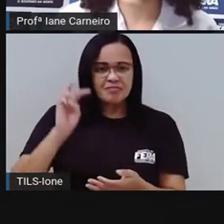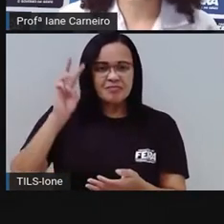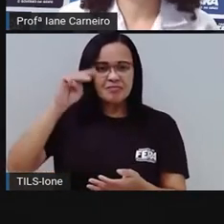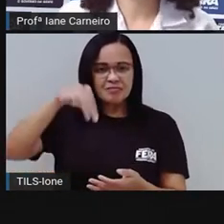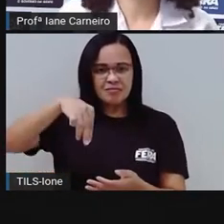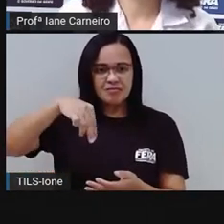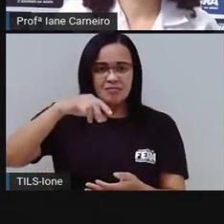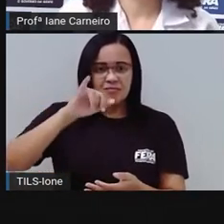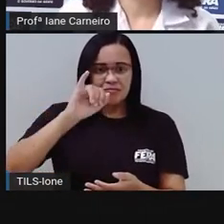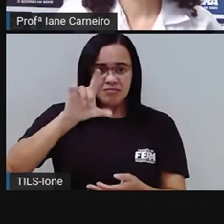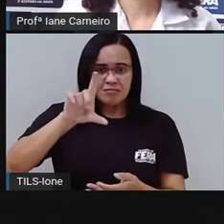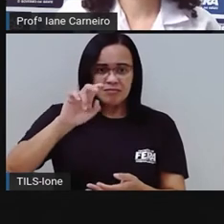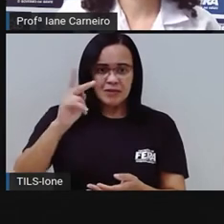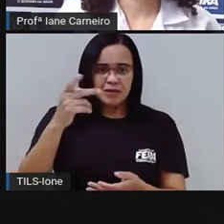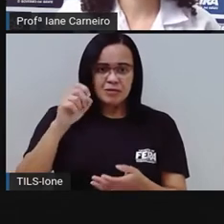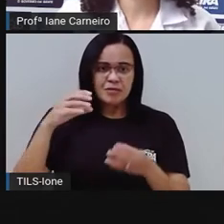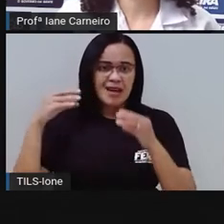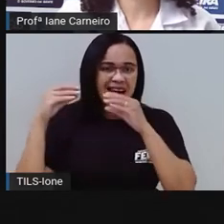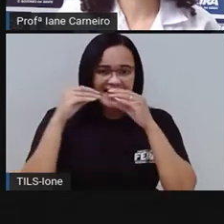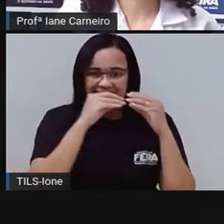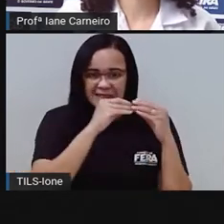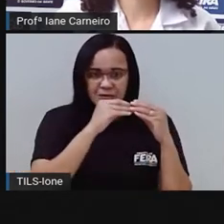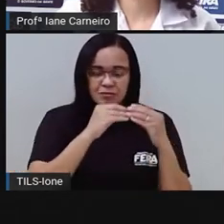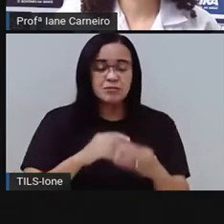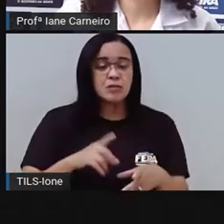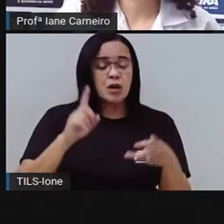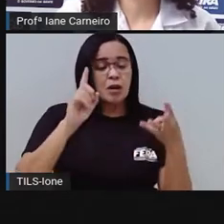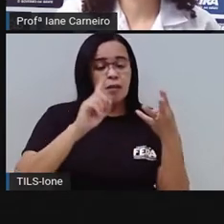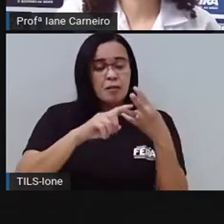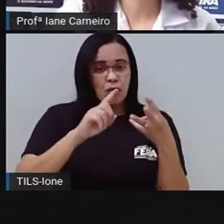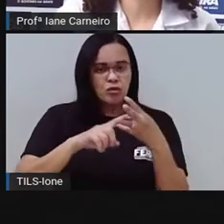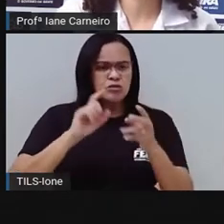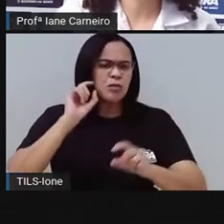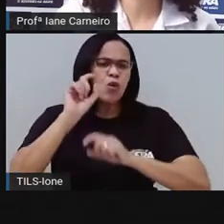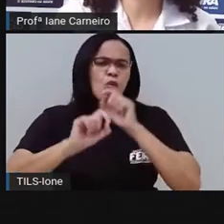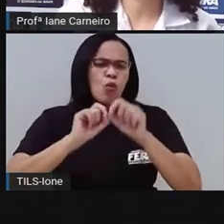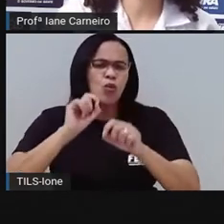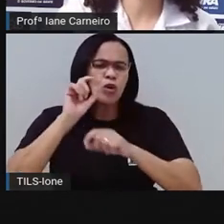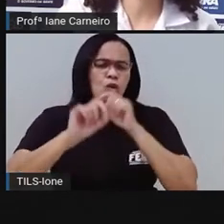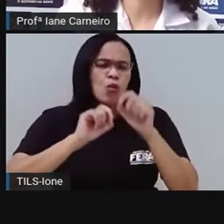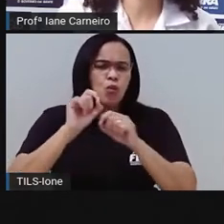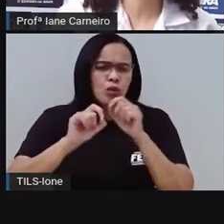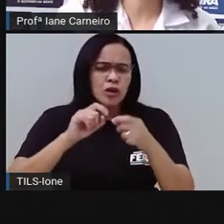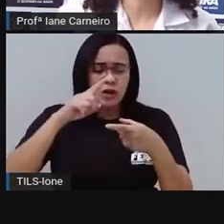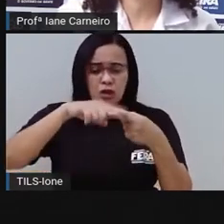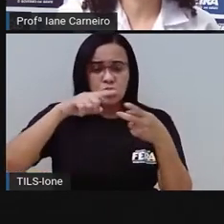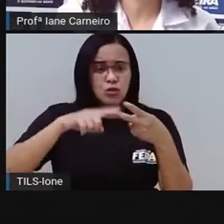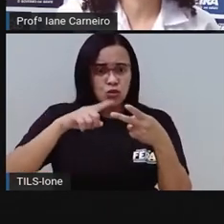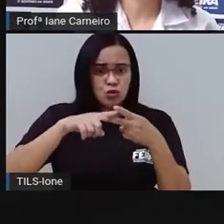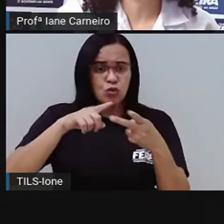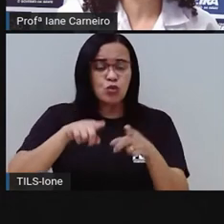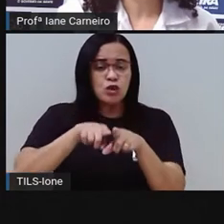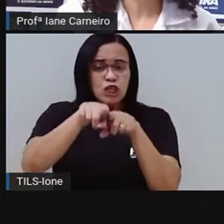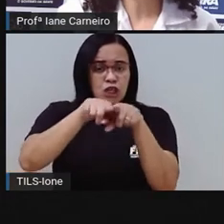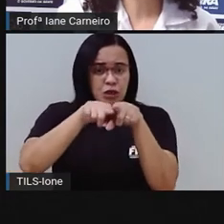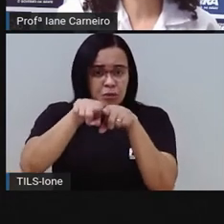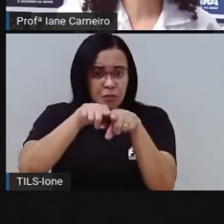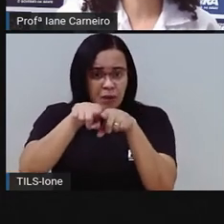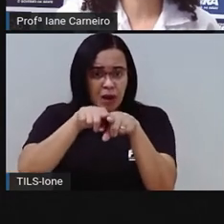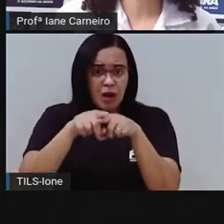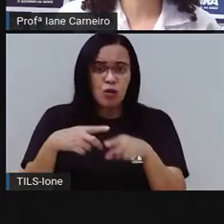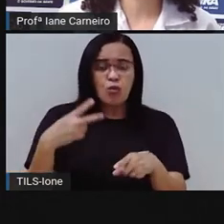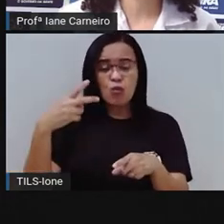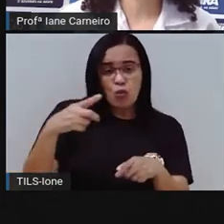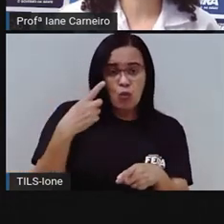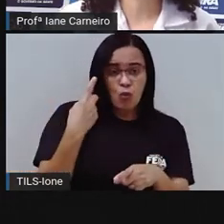Vamos lá. O que é, o que é? São dois irmãos bem imunados. Um só se come cru e o